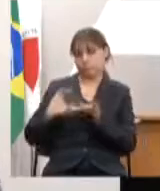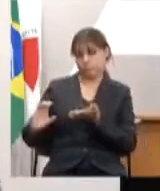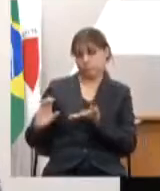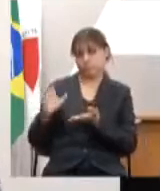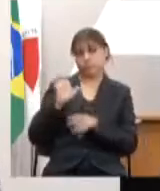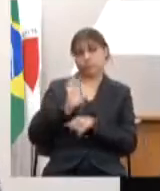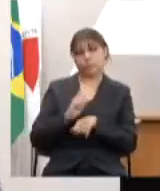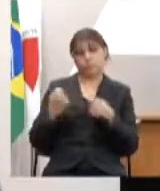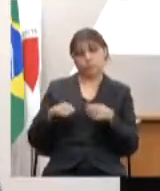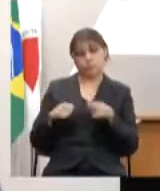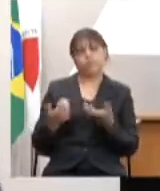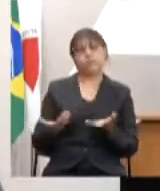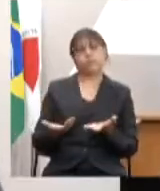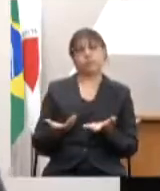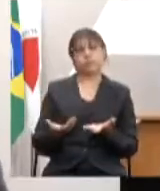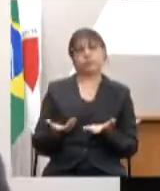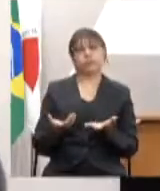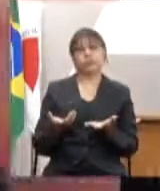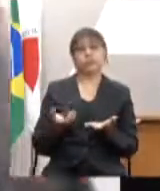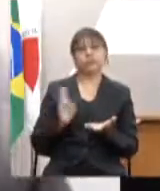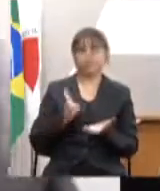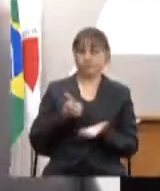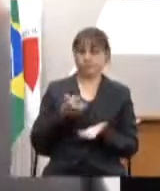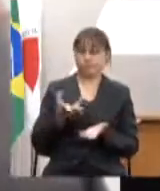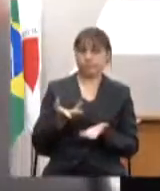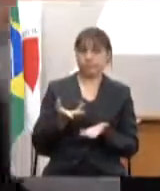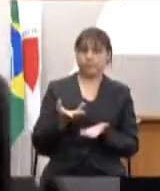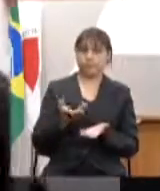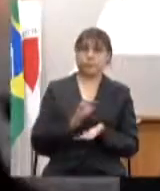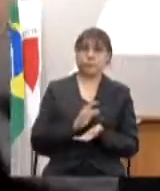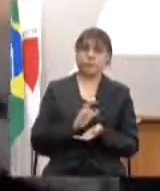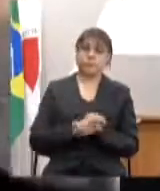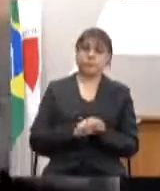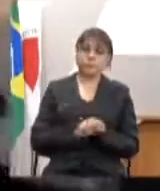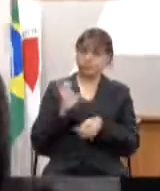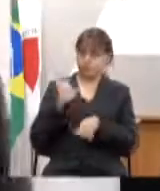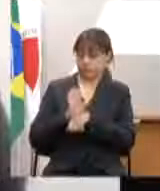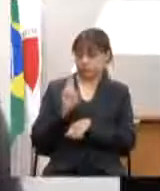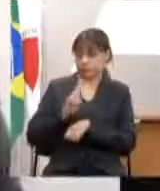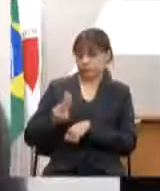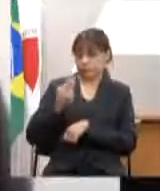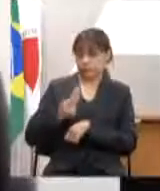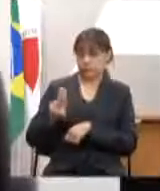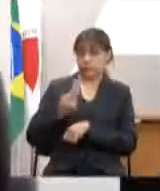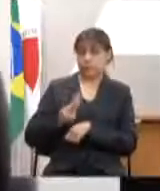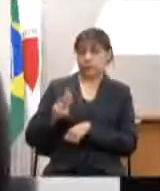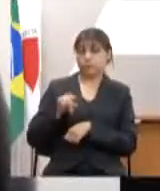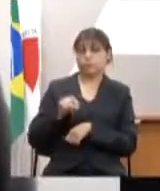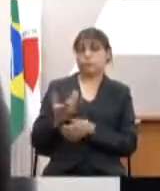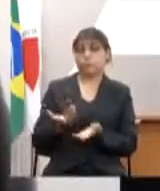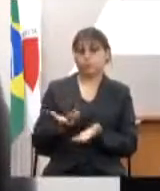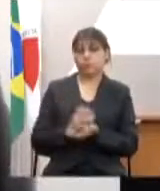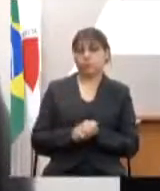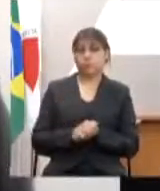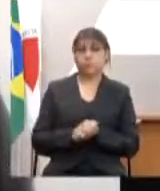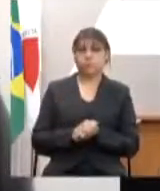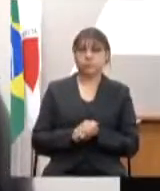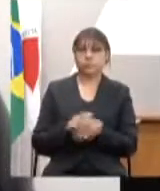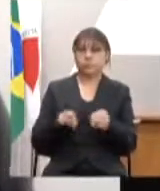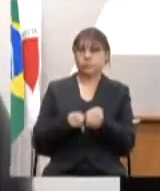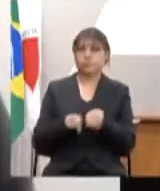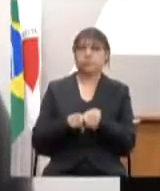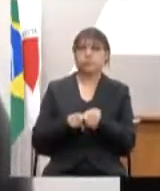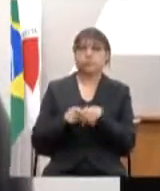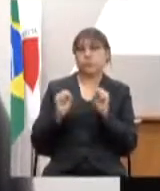executados pelo próprio Estado imagino eu então obviamente isso deverá impactar aí o plano plurianial